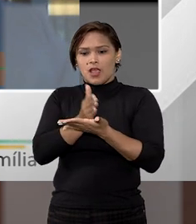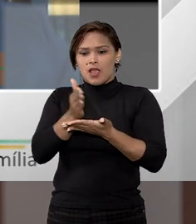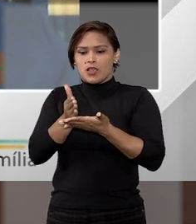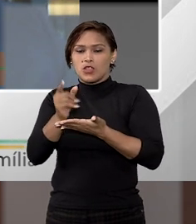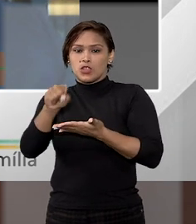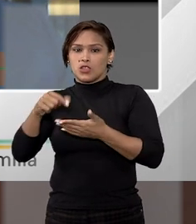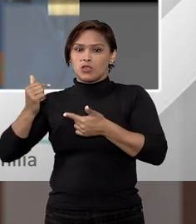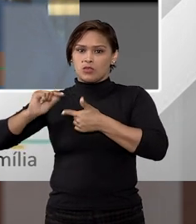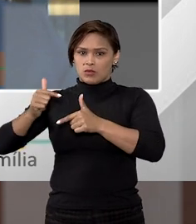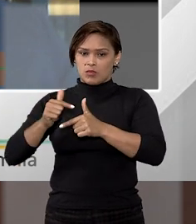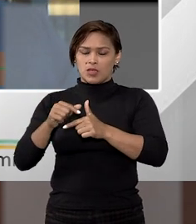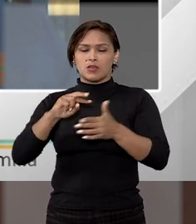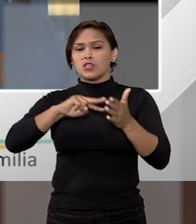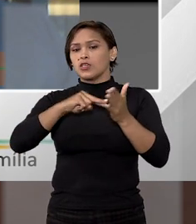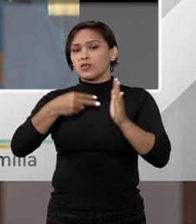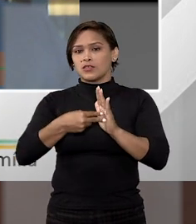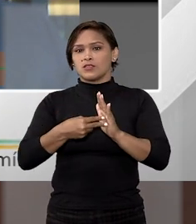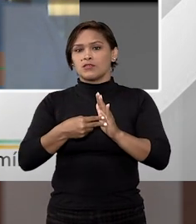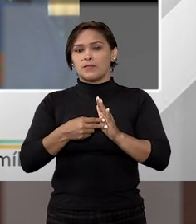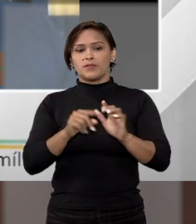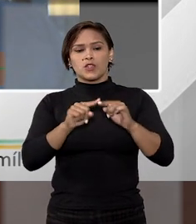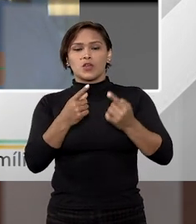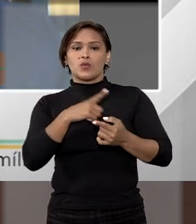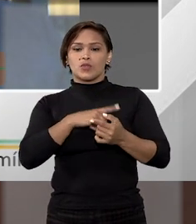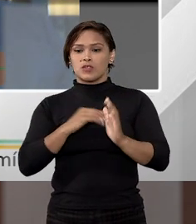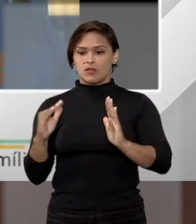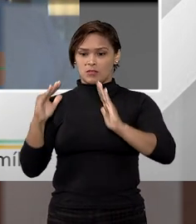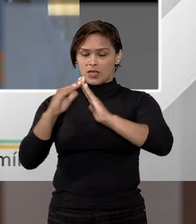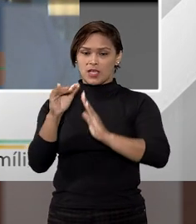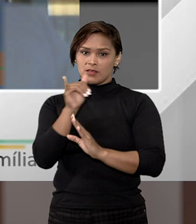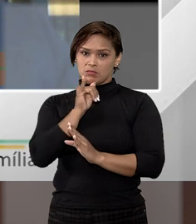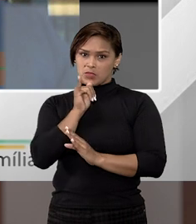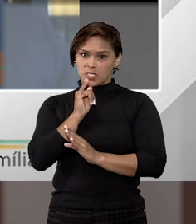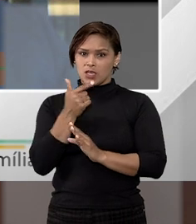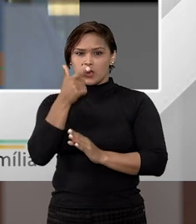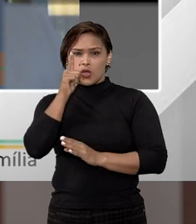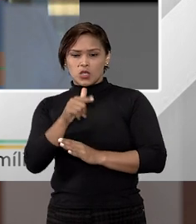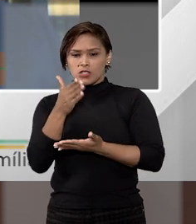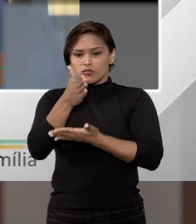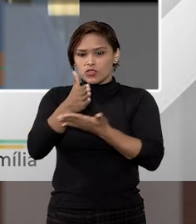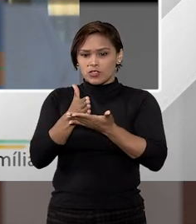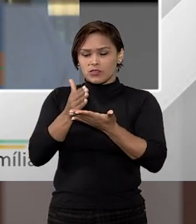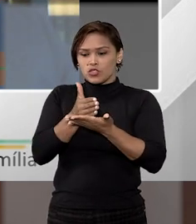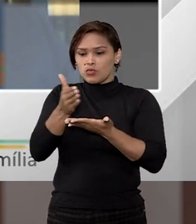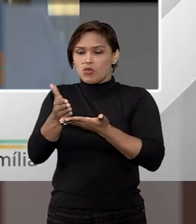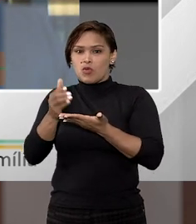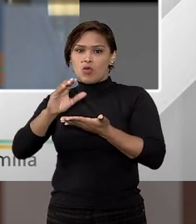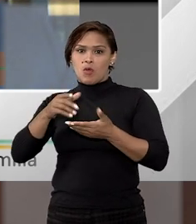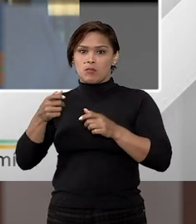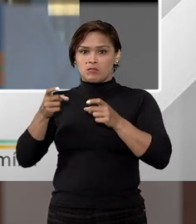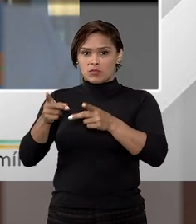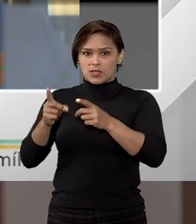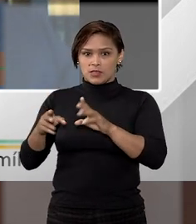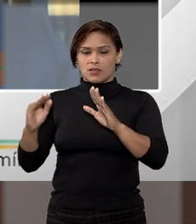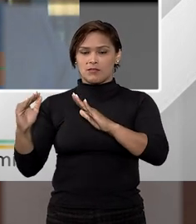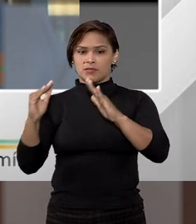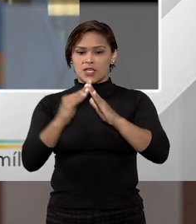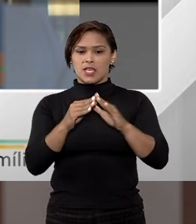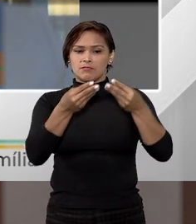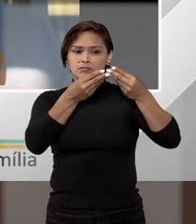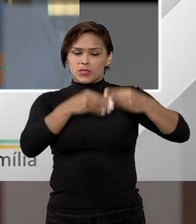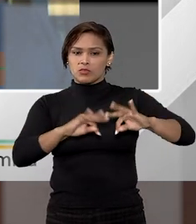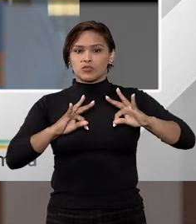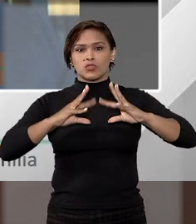do bem. O significa isso? Quando eu tenho um imóvel, por exemplo, que eu consigo dividir as áreas comerciais das residenciais sem